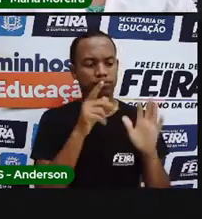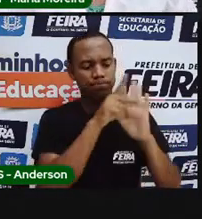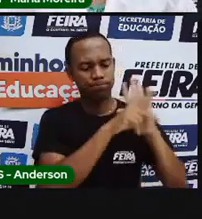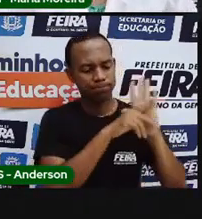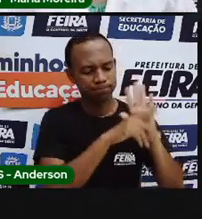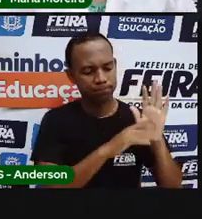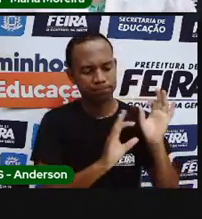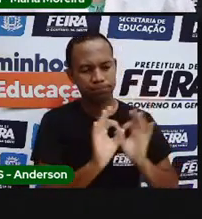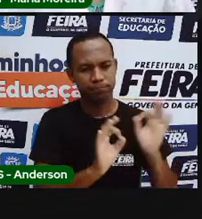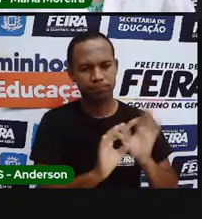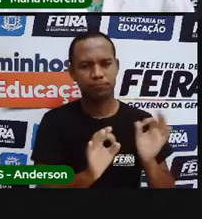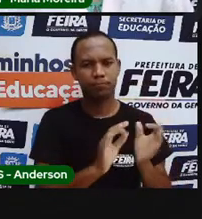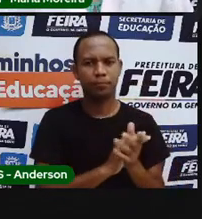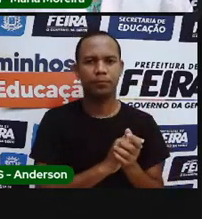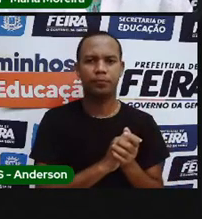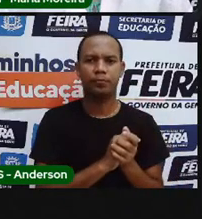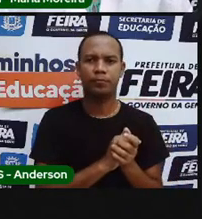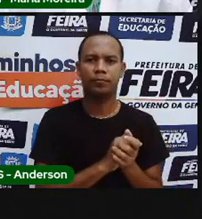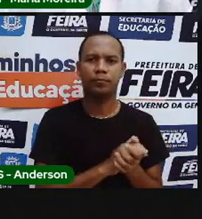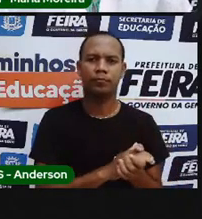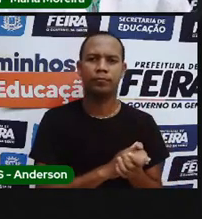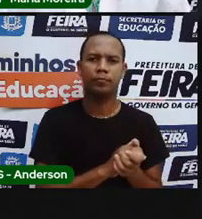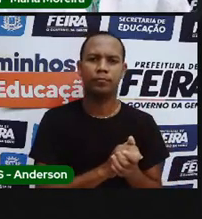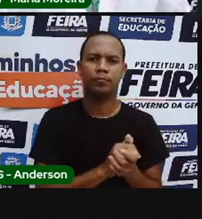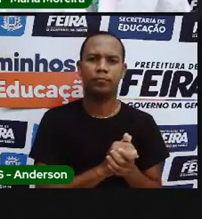população na zona rural. Certo?